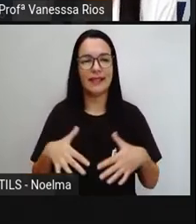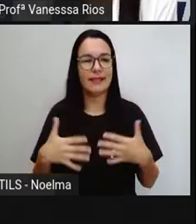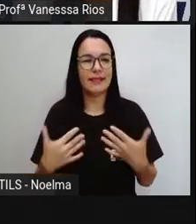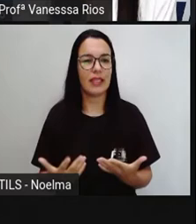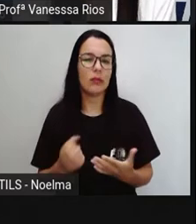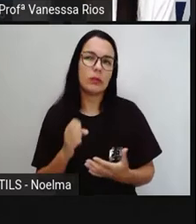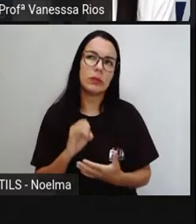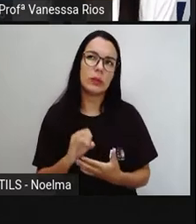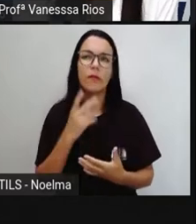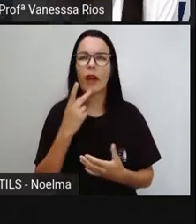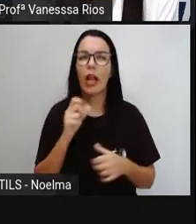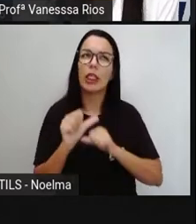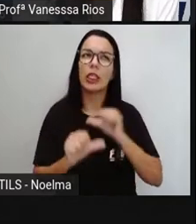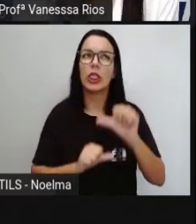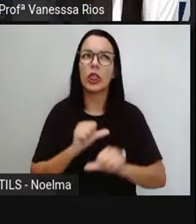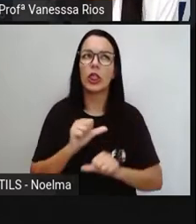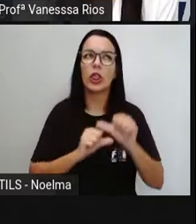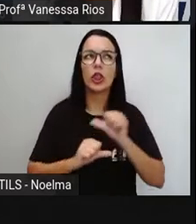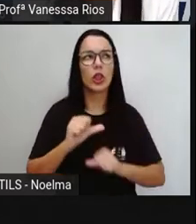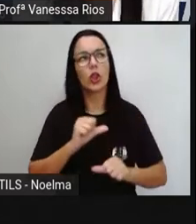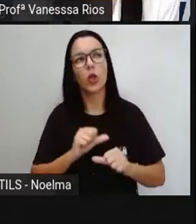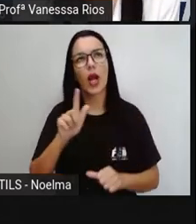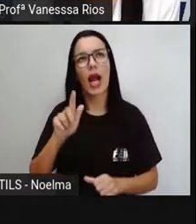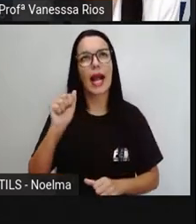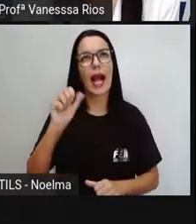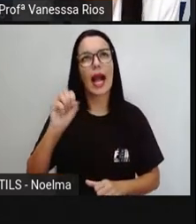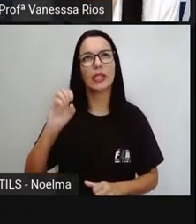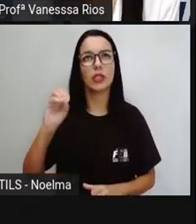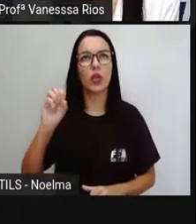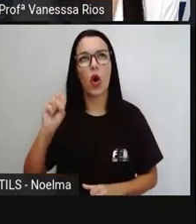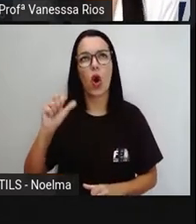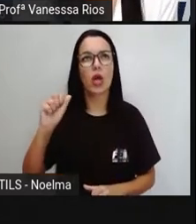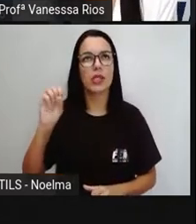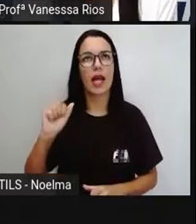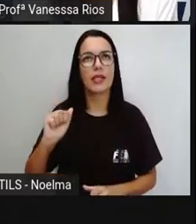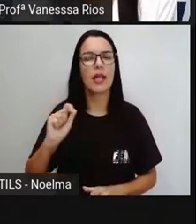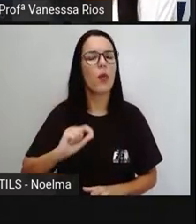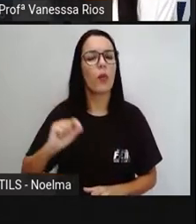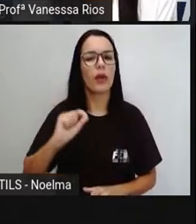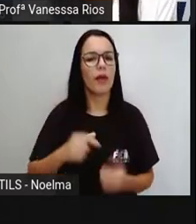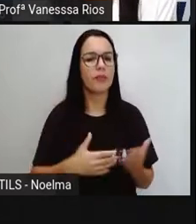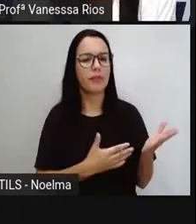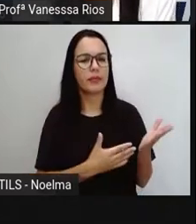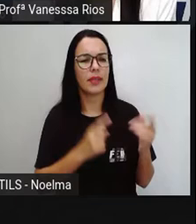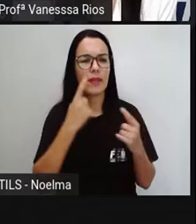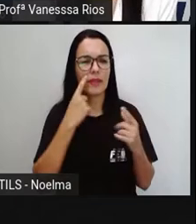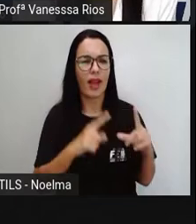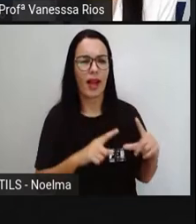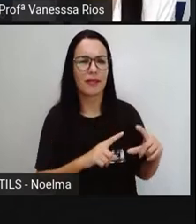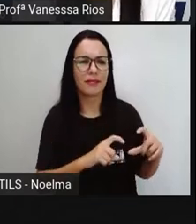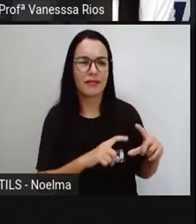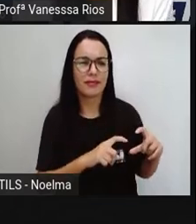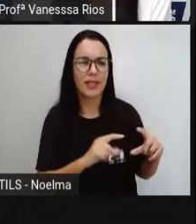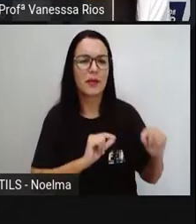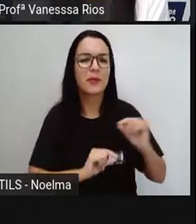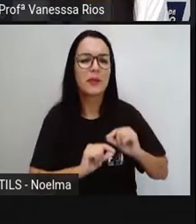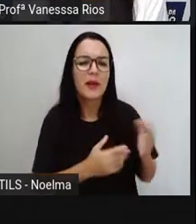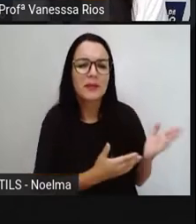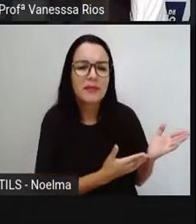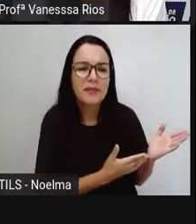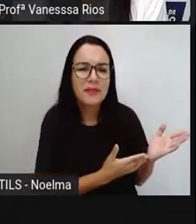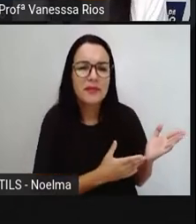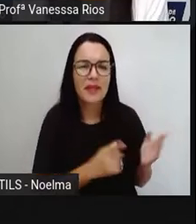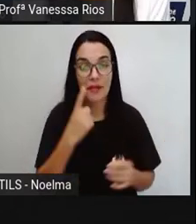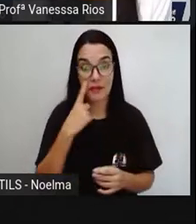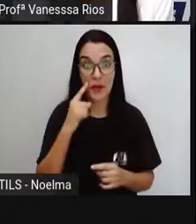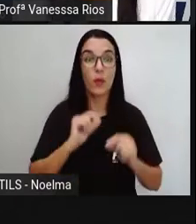trocas gasosas. O que pode ser essas trocas gasosas? Se a gente perceber a imagenzinha aqui a Pró traz aí, logo abaixo